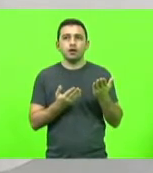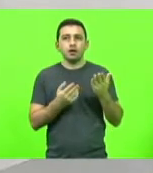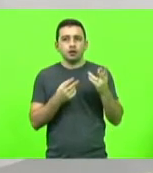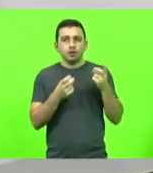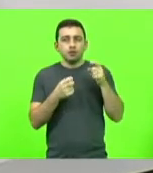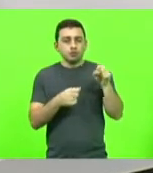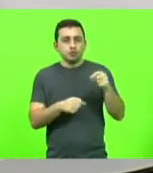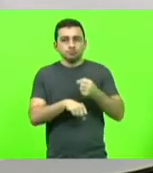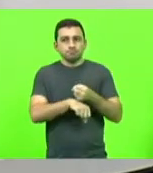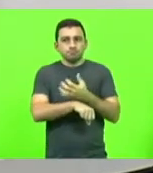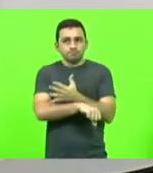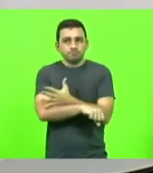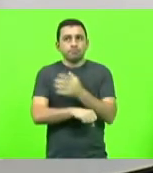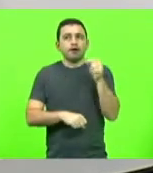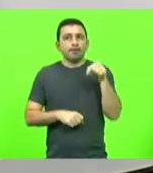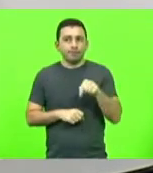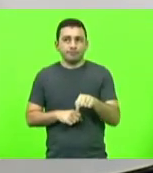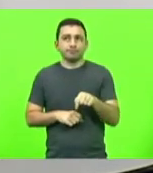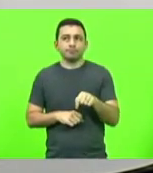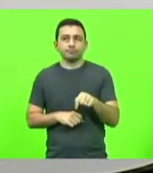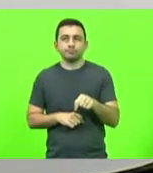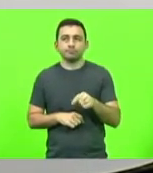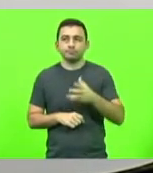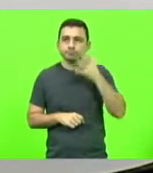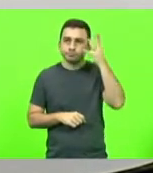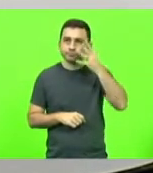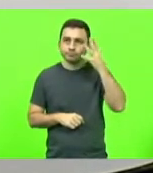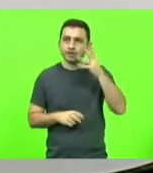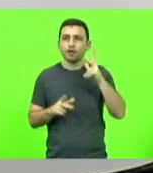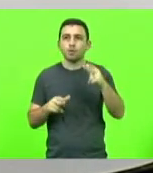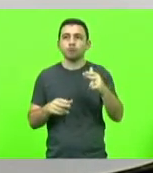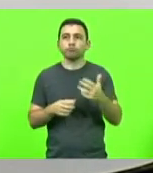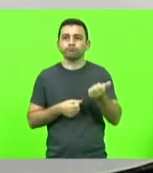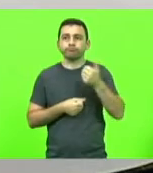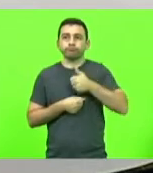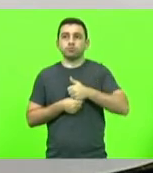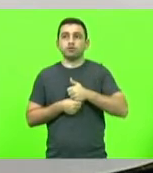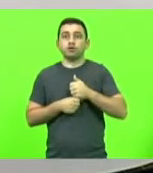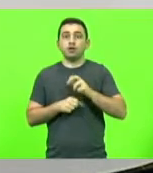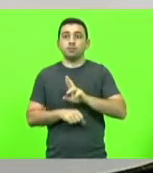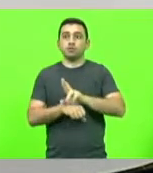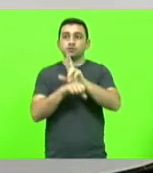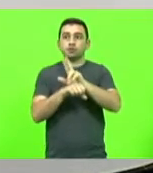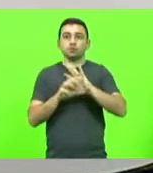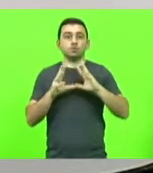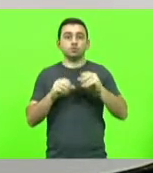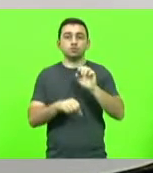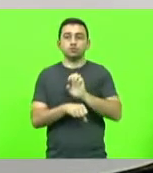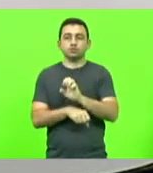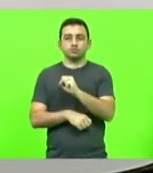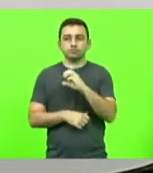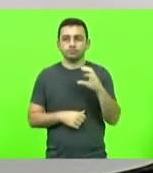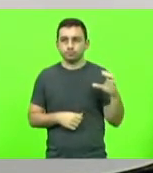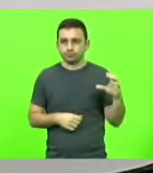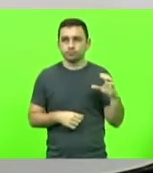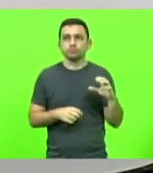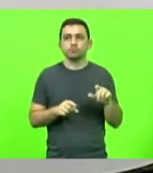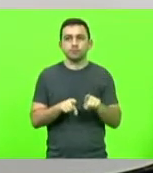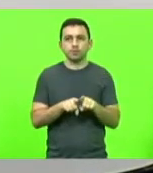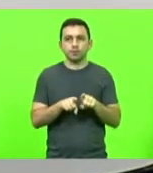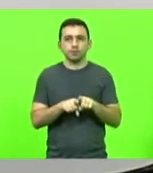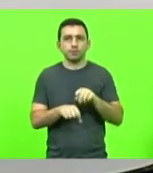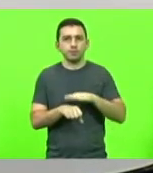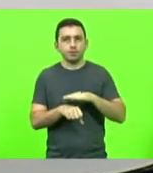emoção traduzida aqui quando se põe como um catarinense a representar todo o nosso Estado e a sua maneira, nas suas